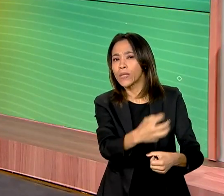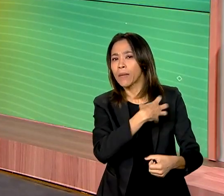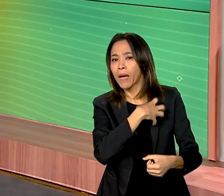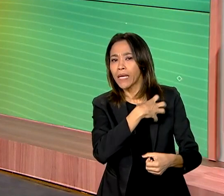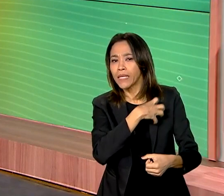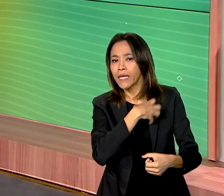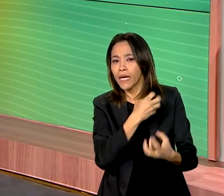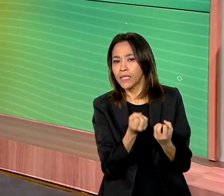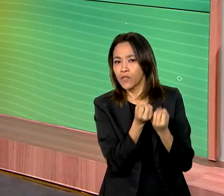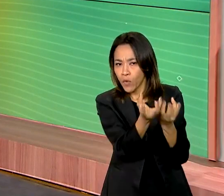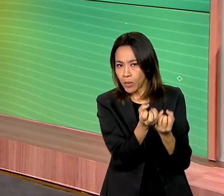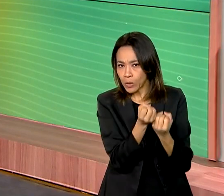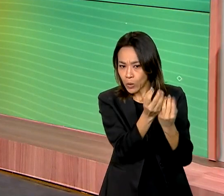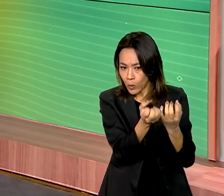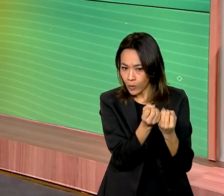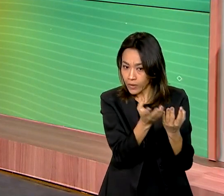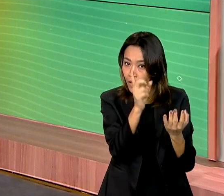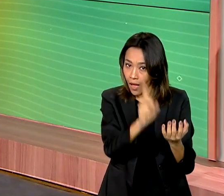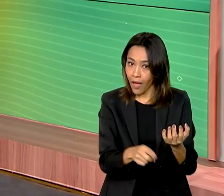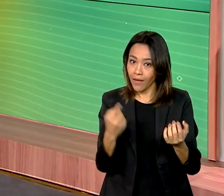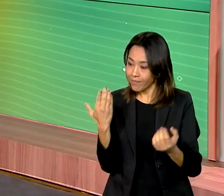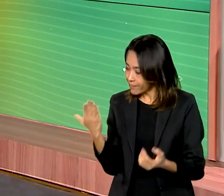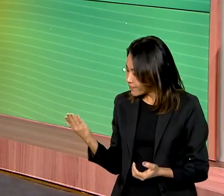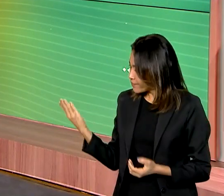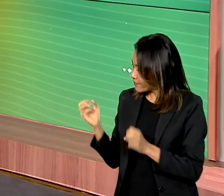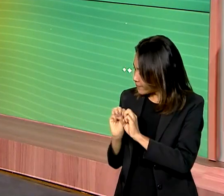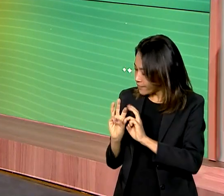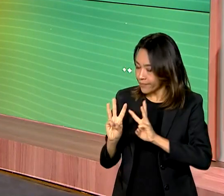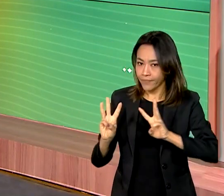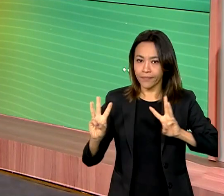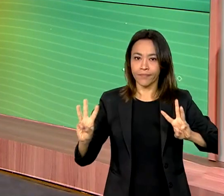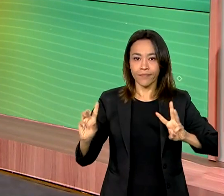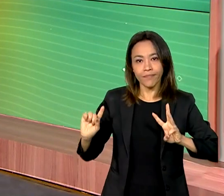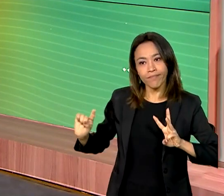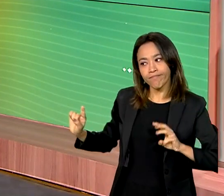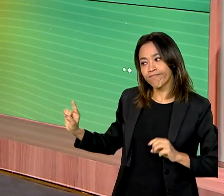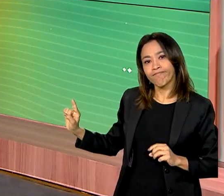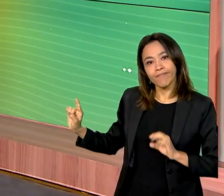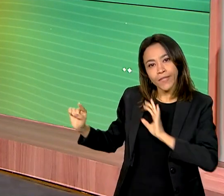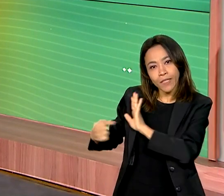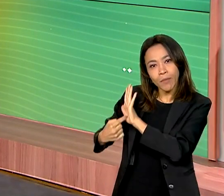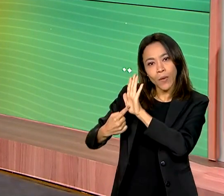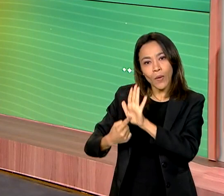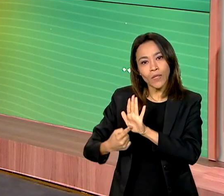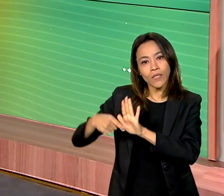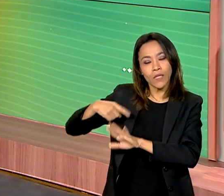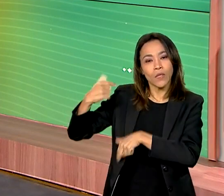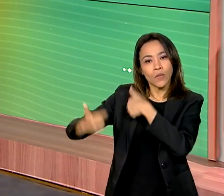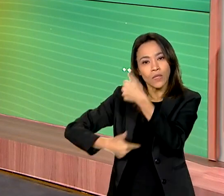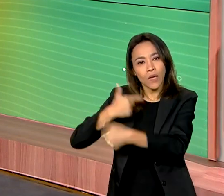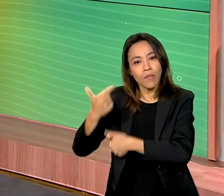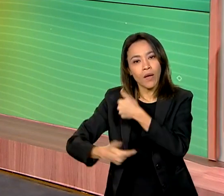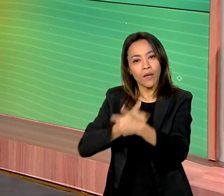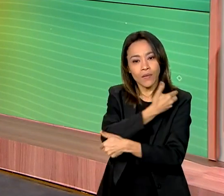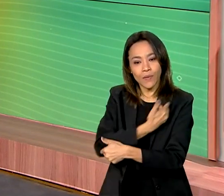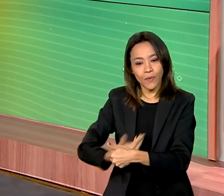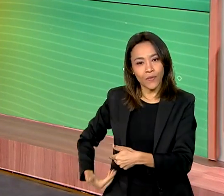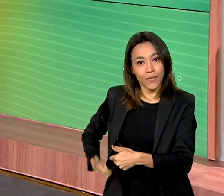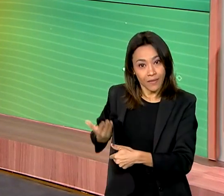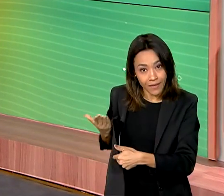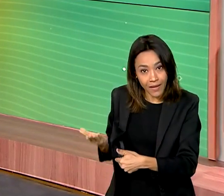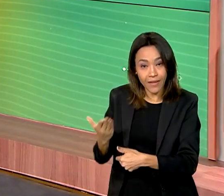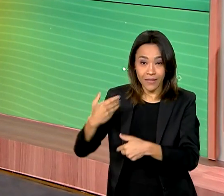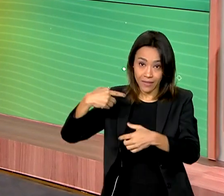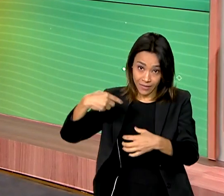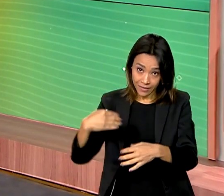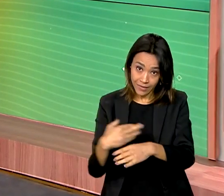são da plataforma ComunicaBR, que mostra com transparência as medidas do governo nesta cidade baiana que tem uma